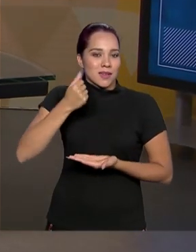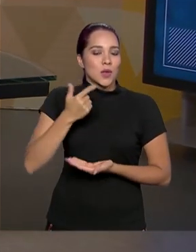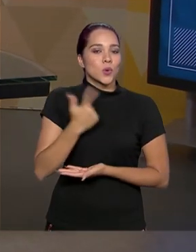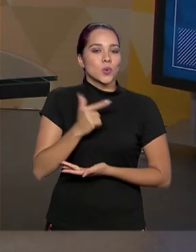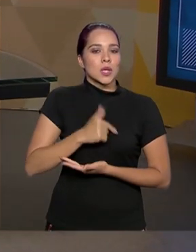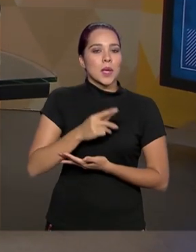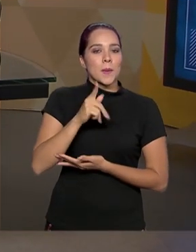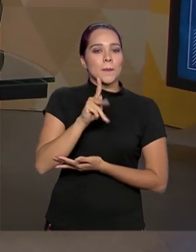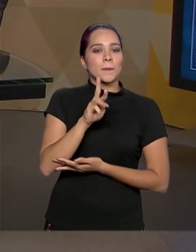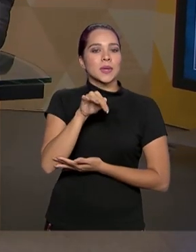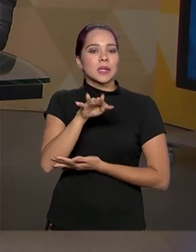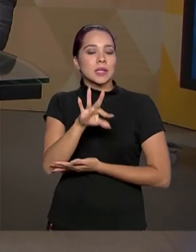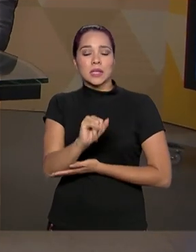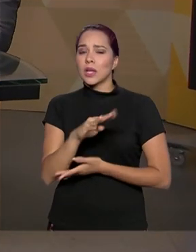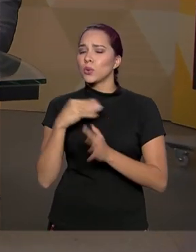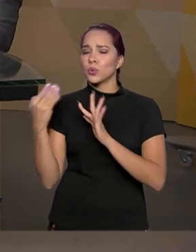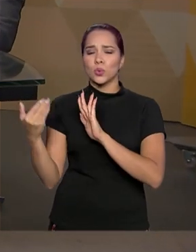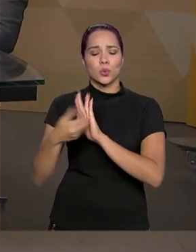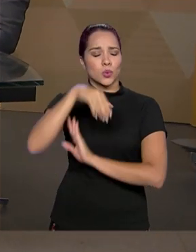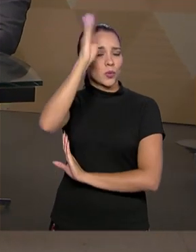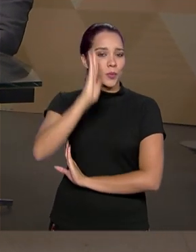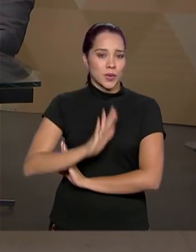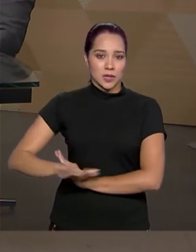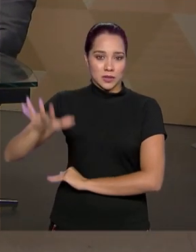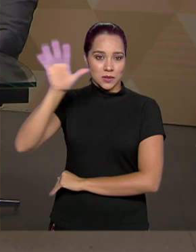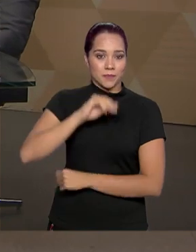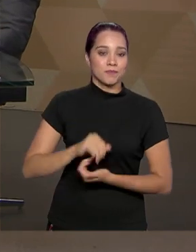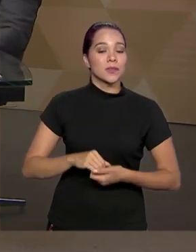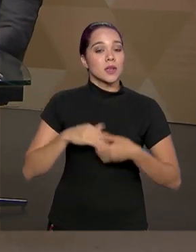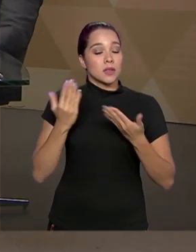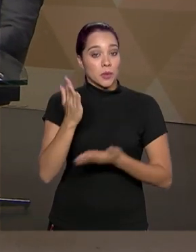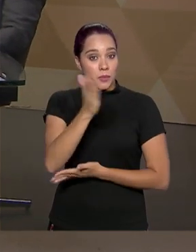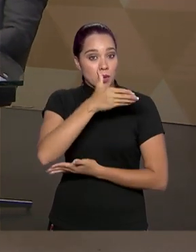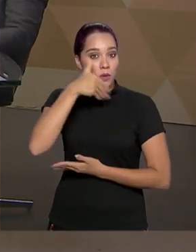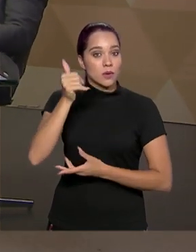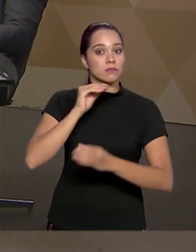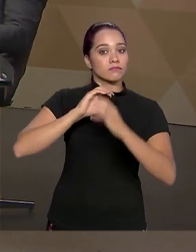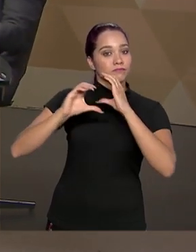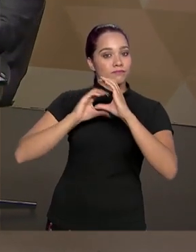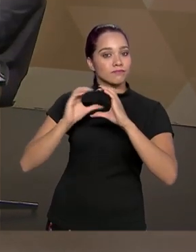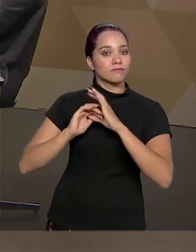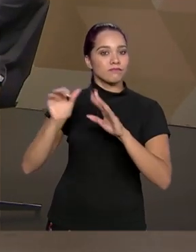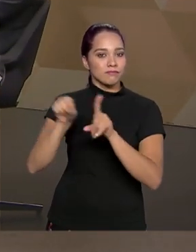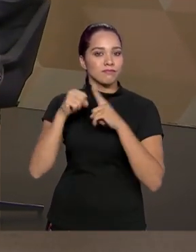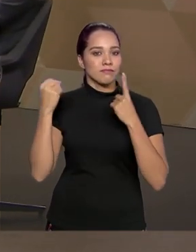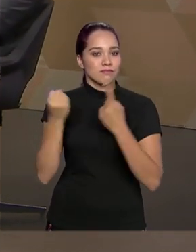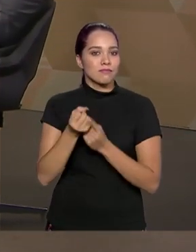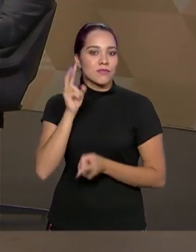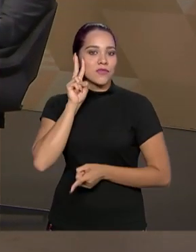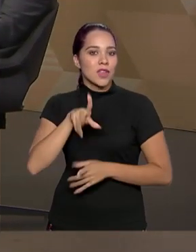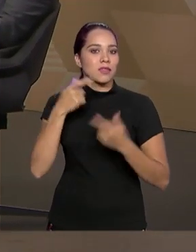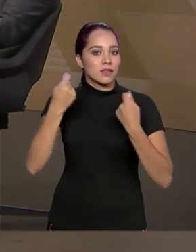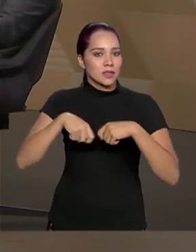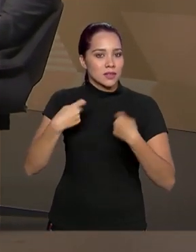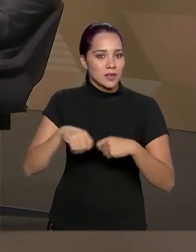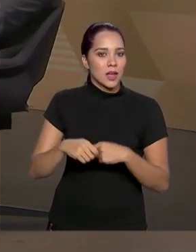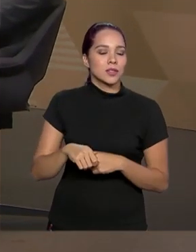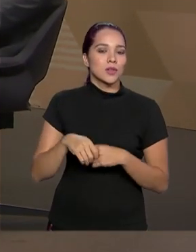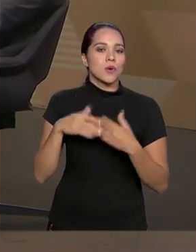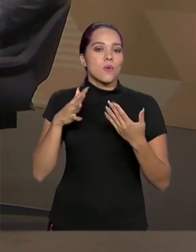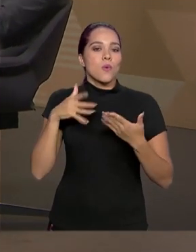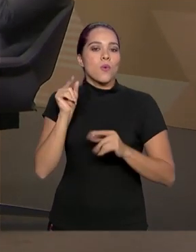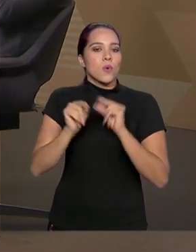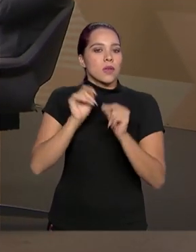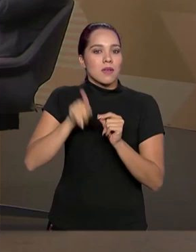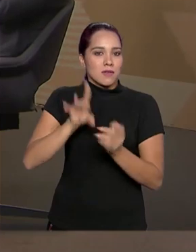tem uma brita, ou seja, isso está em todo o Brasil. Então, a gente melhorando essa comunicação, a sociedade vendo a necessidade, a real